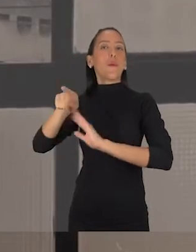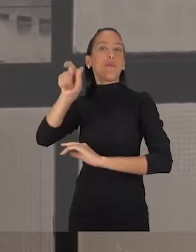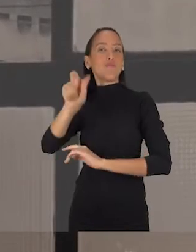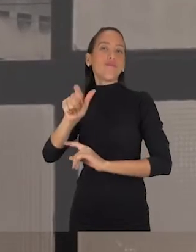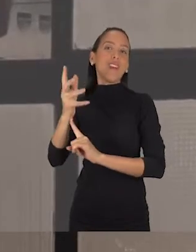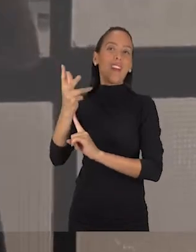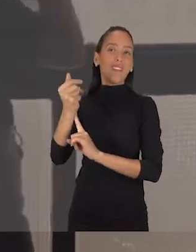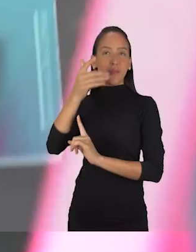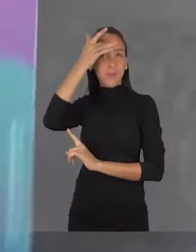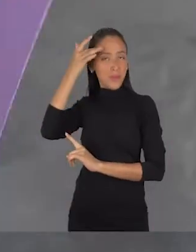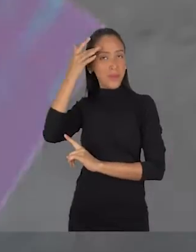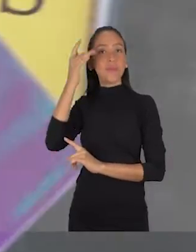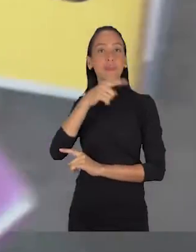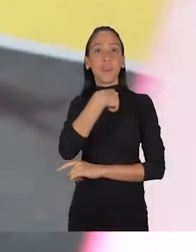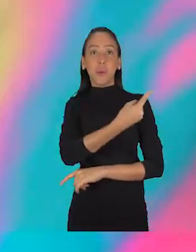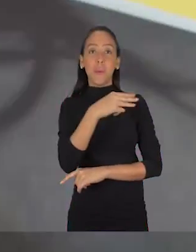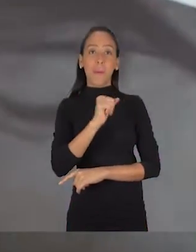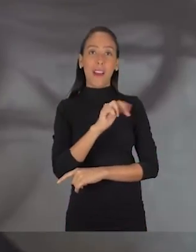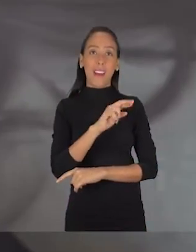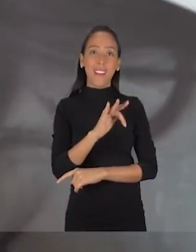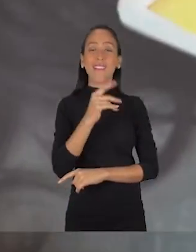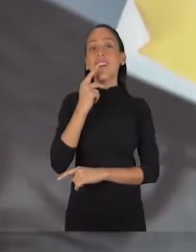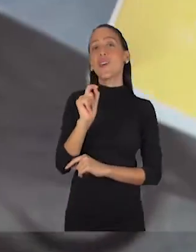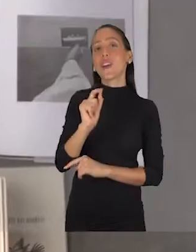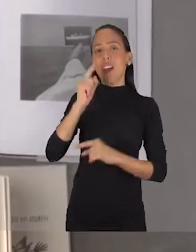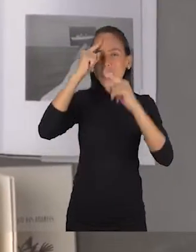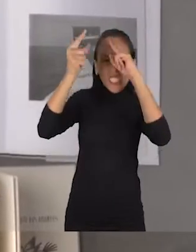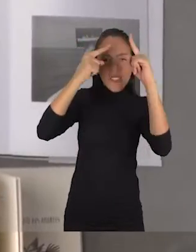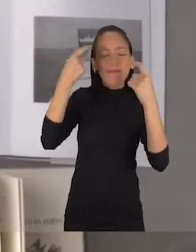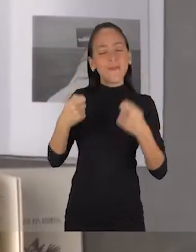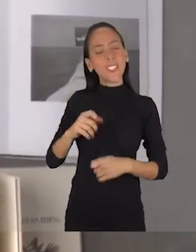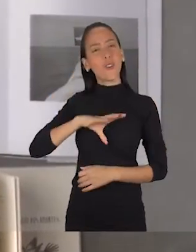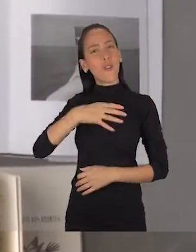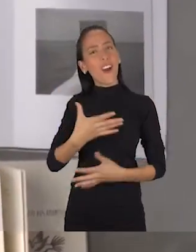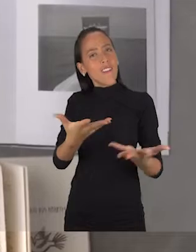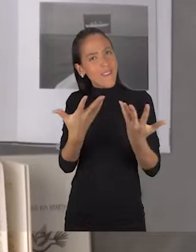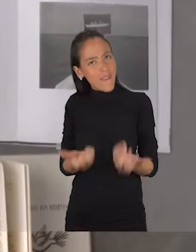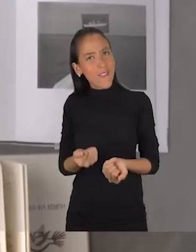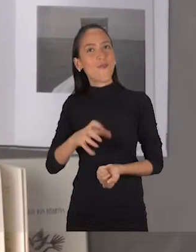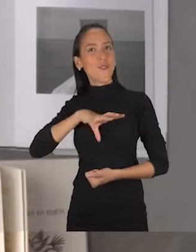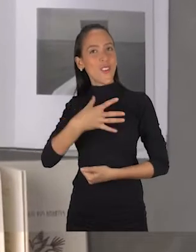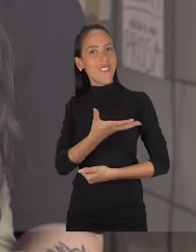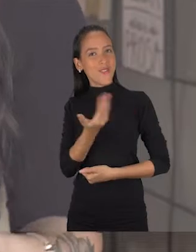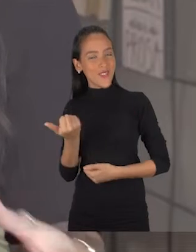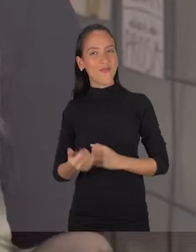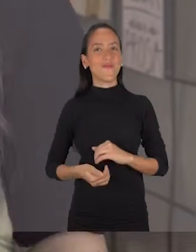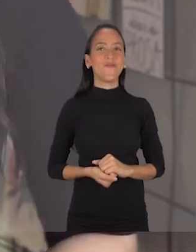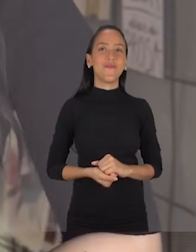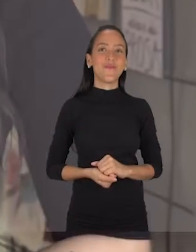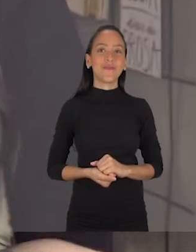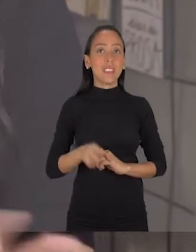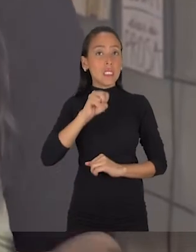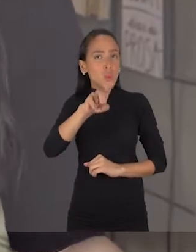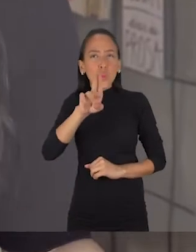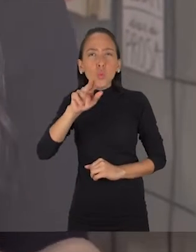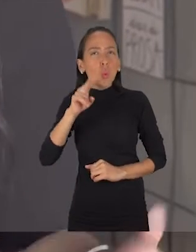artista. E Magritte dizia que a criatividade requer coragem. Sejamos corajosos, então. Se você nunca